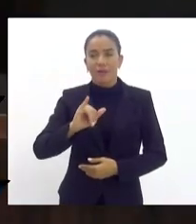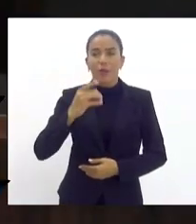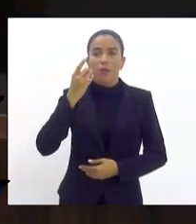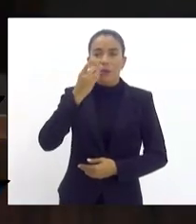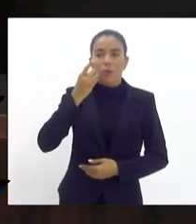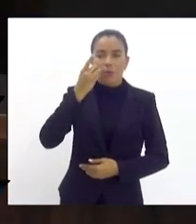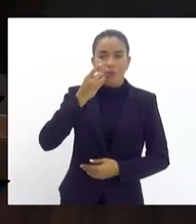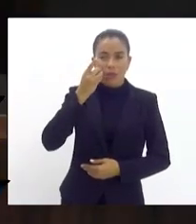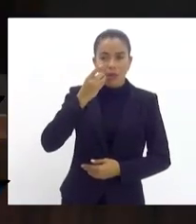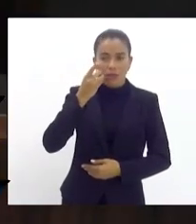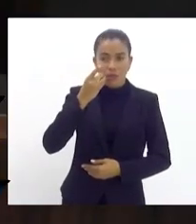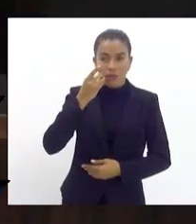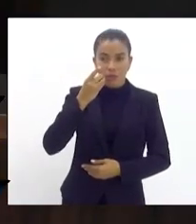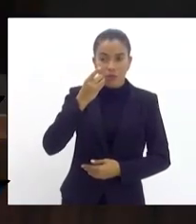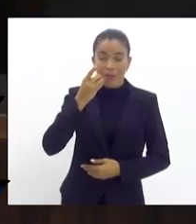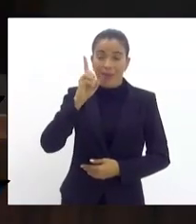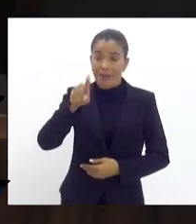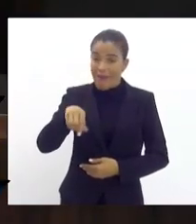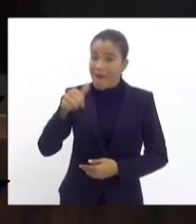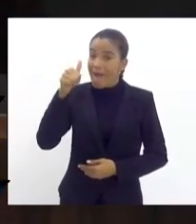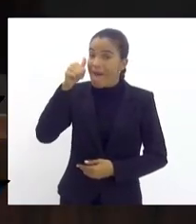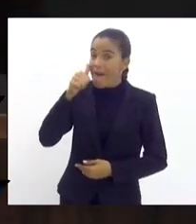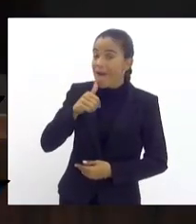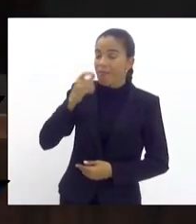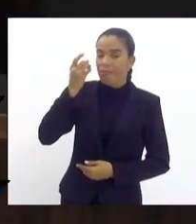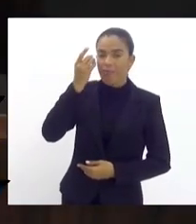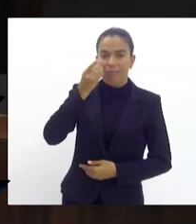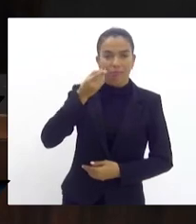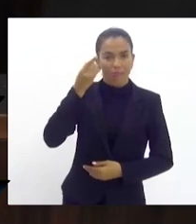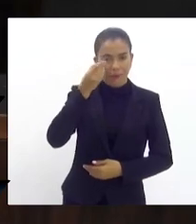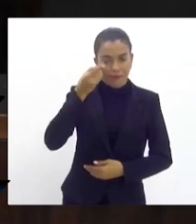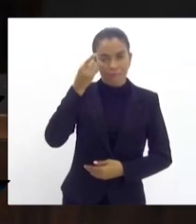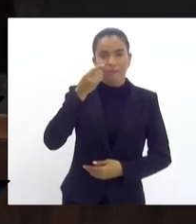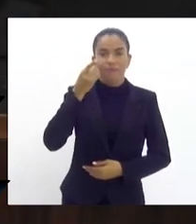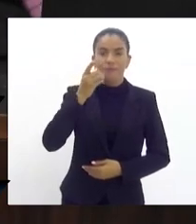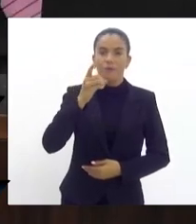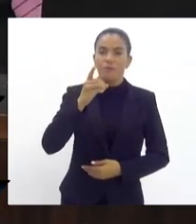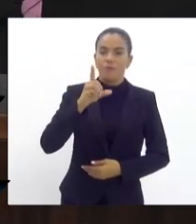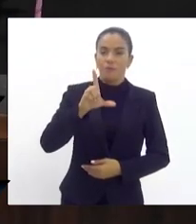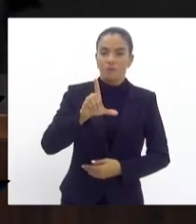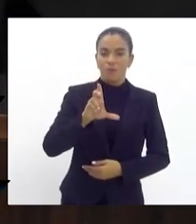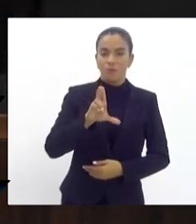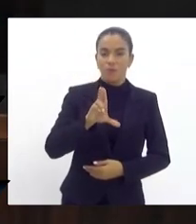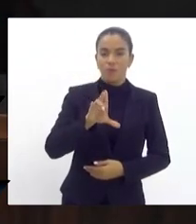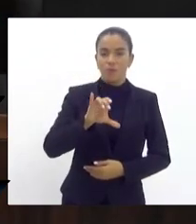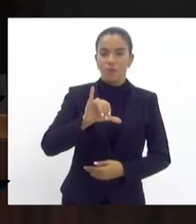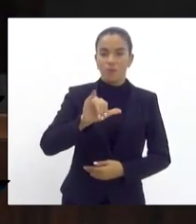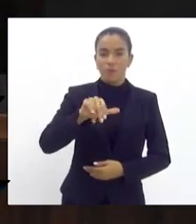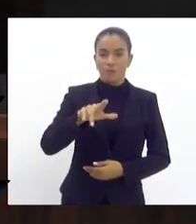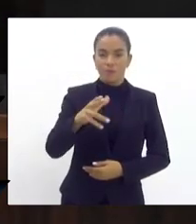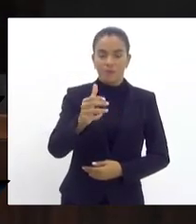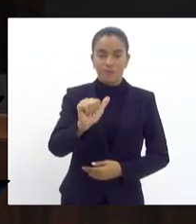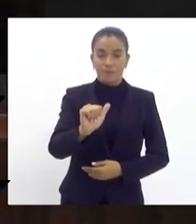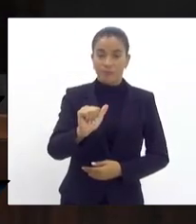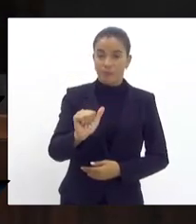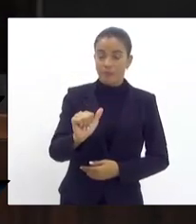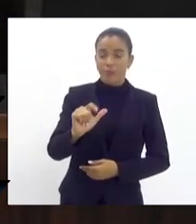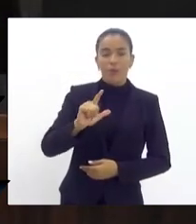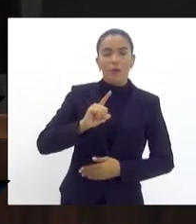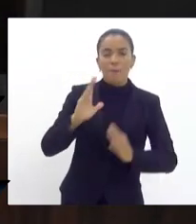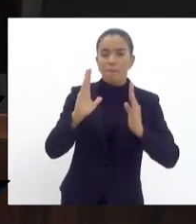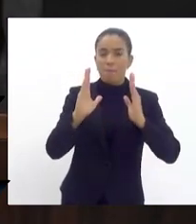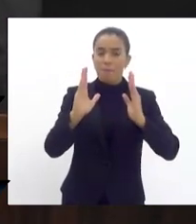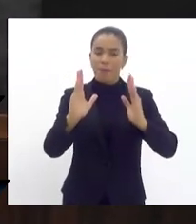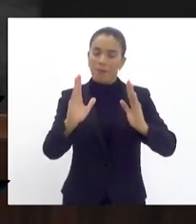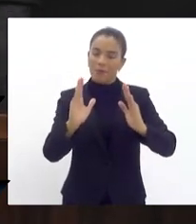deputado é a deputada Lucinha vossa excelência dispõe de